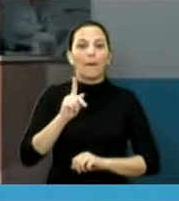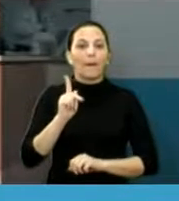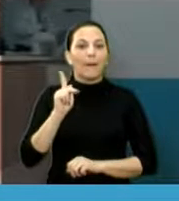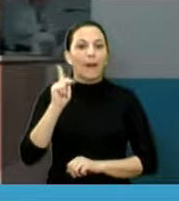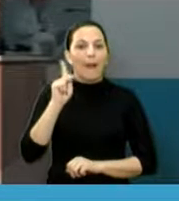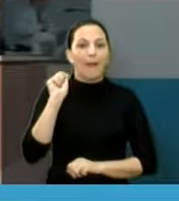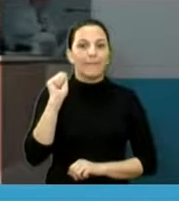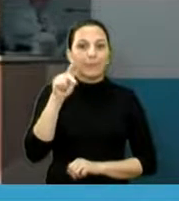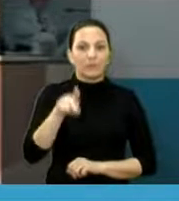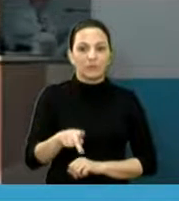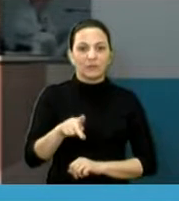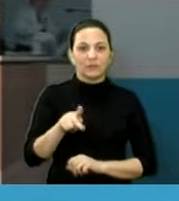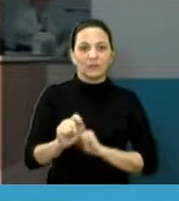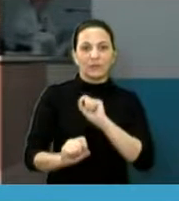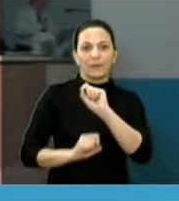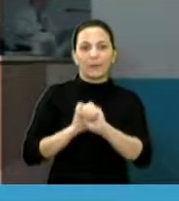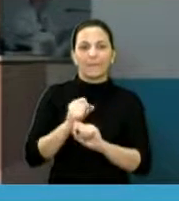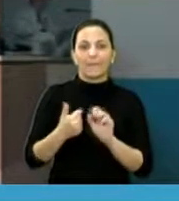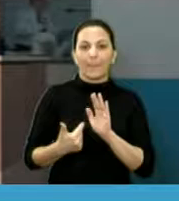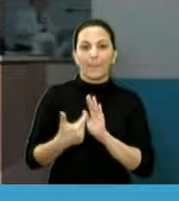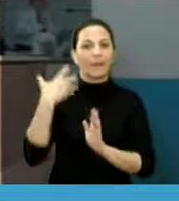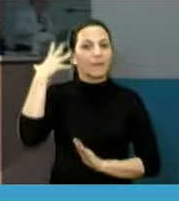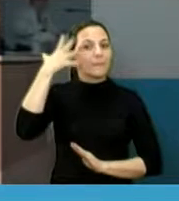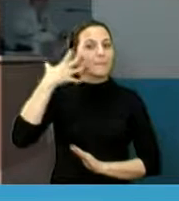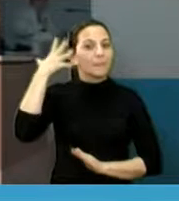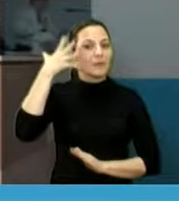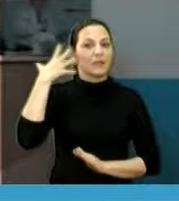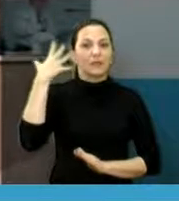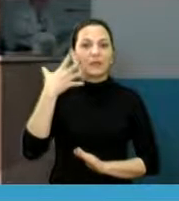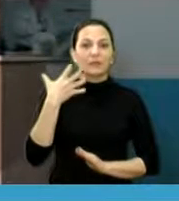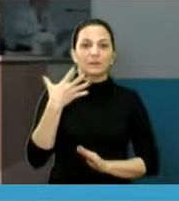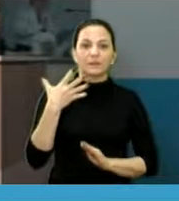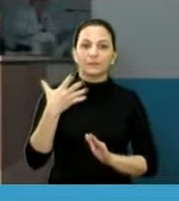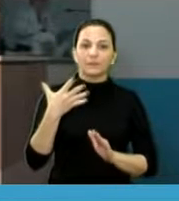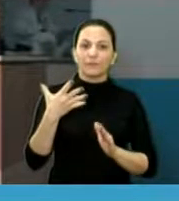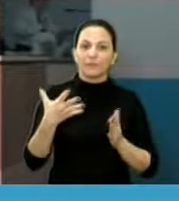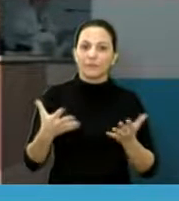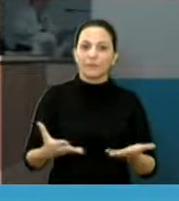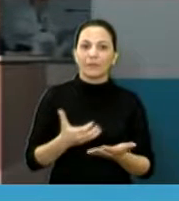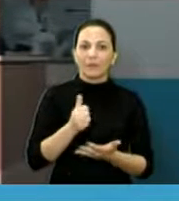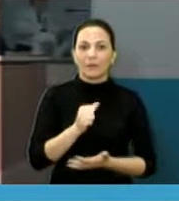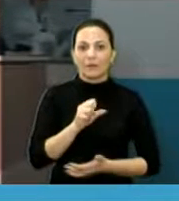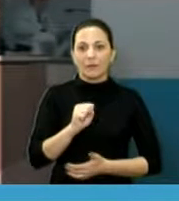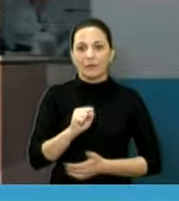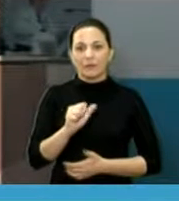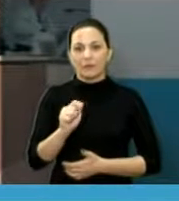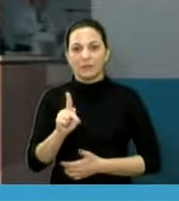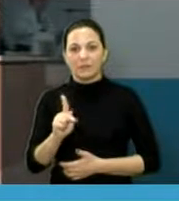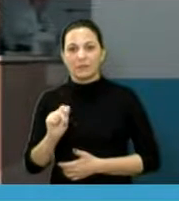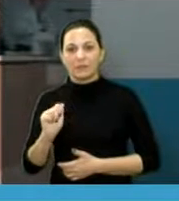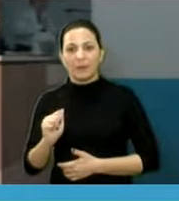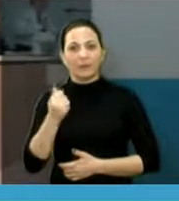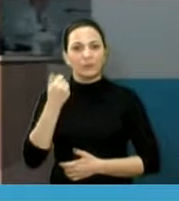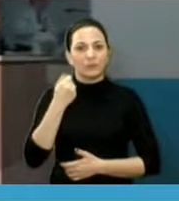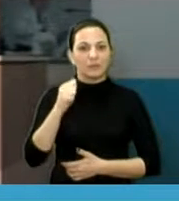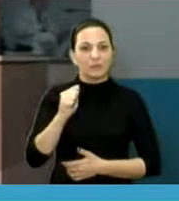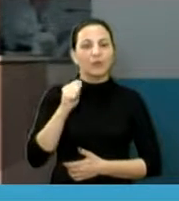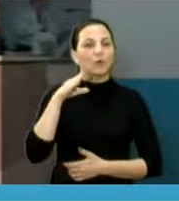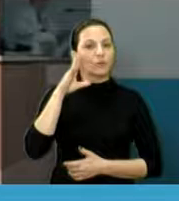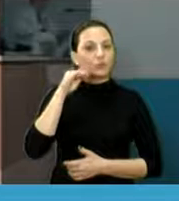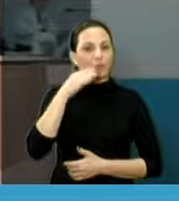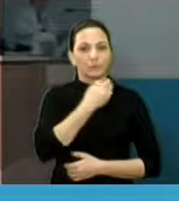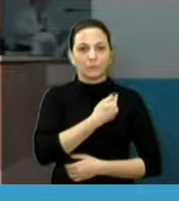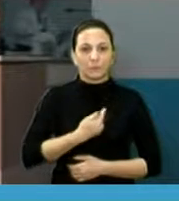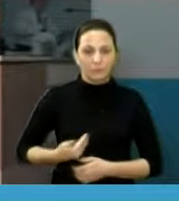na verdade, quem fez a palestra foi promovida pela ASPA, Associação dos Servidores Públicos Municipais, e pela